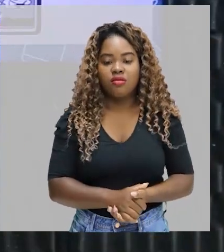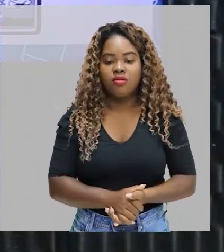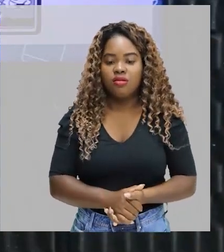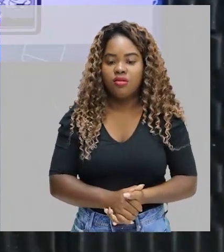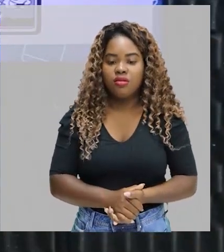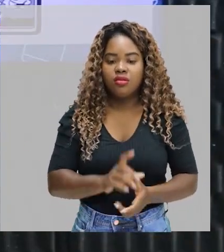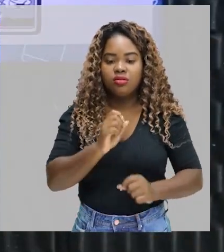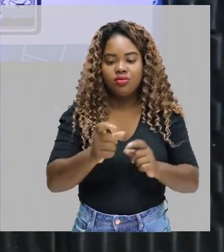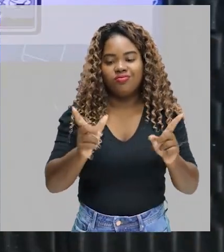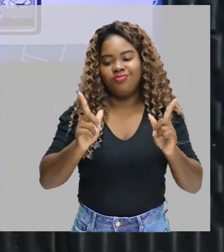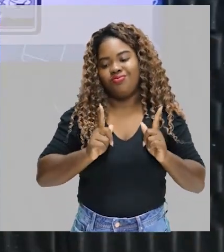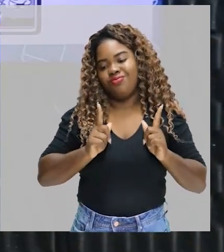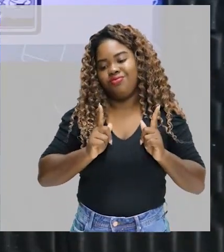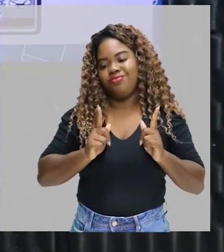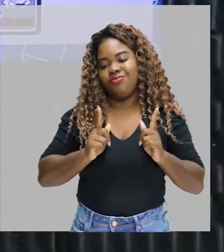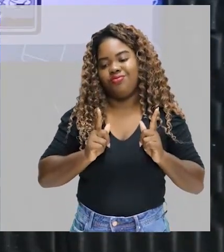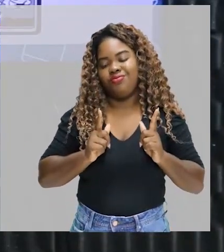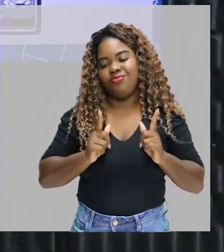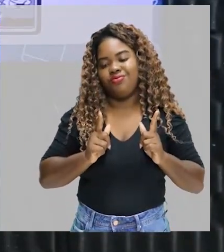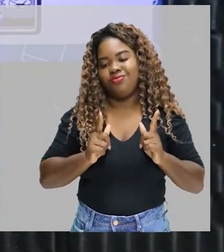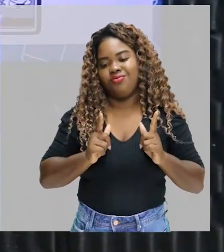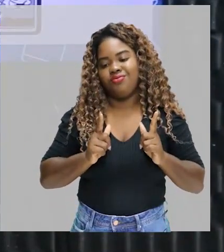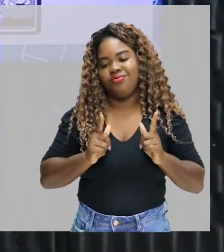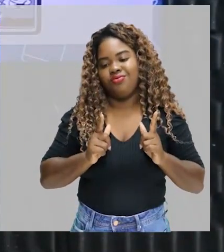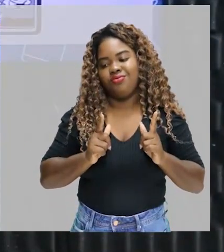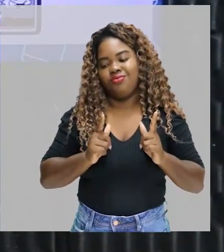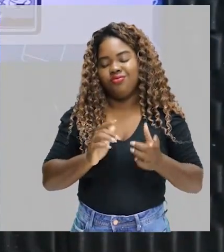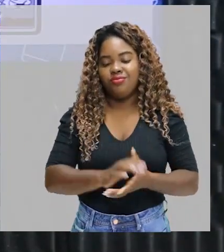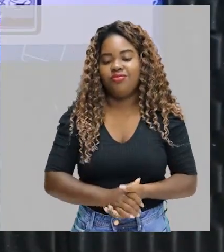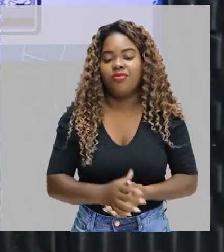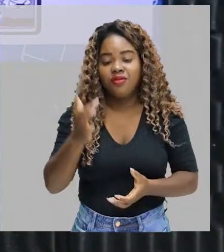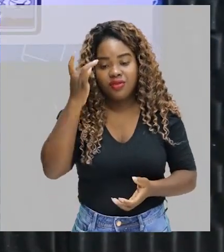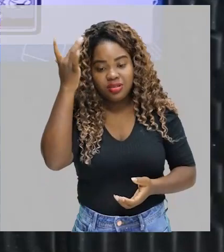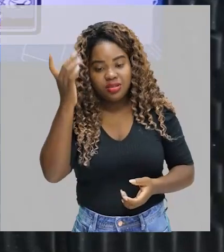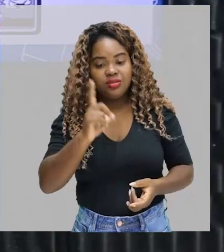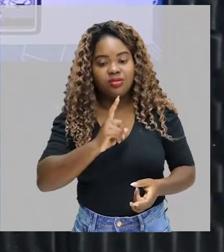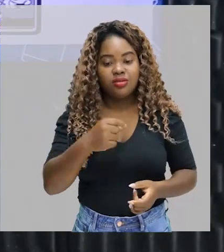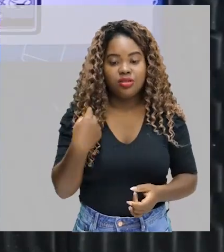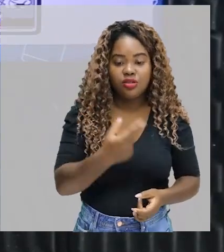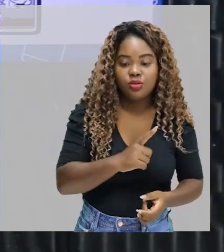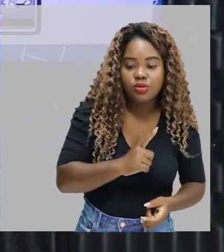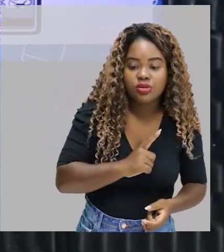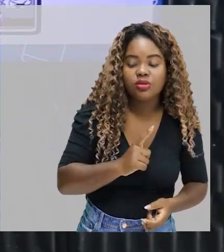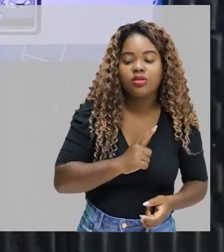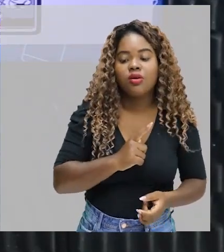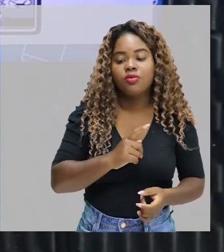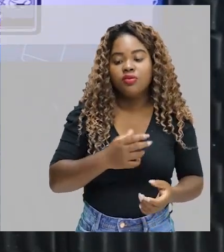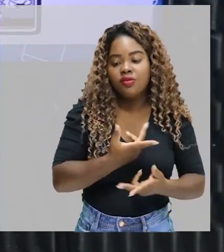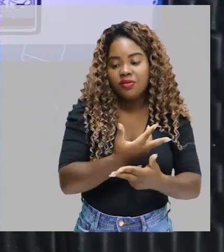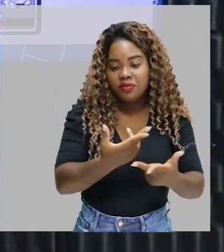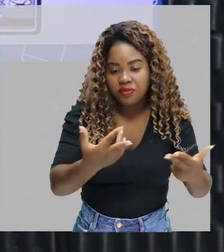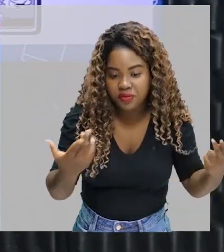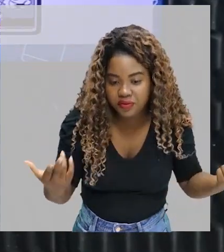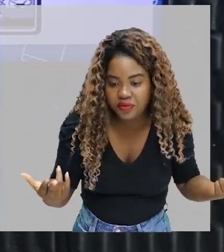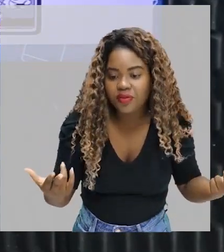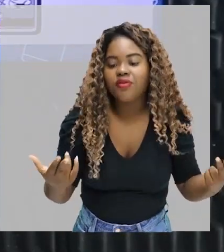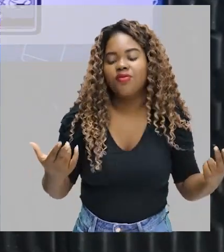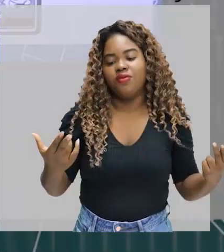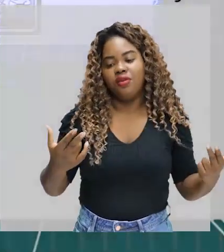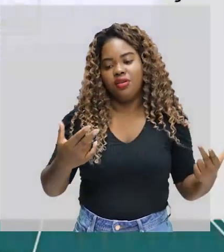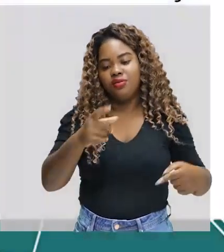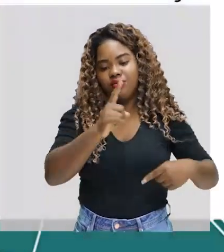do conforto dela. A facilidade que nós temos em fazer várias coisas com o menor